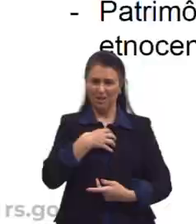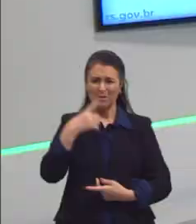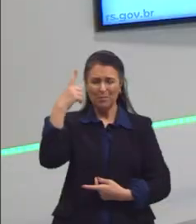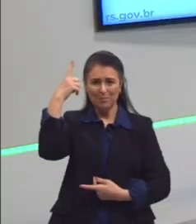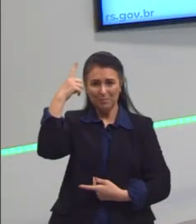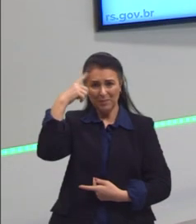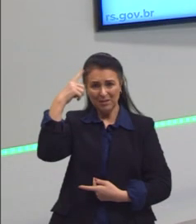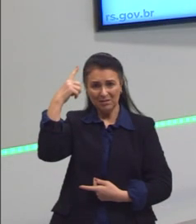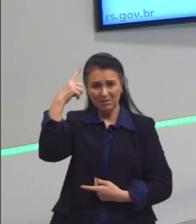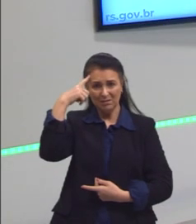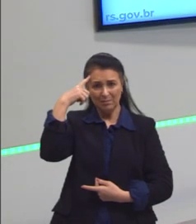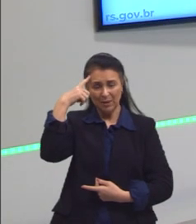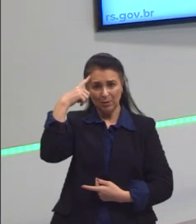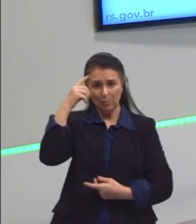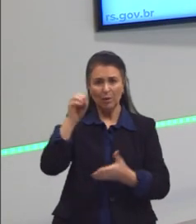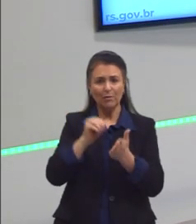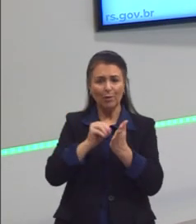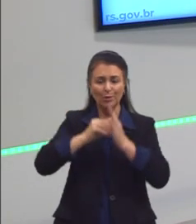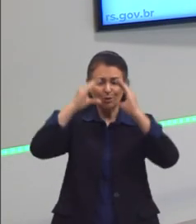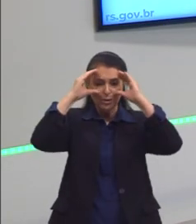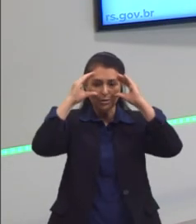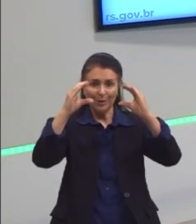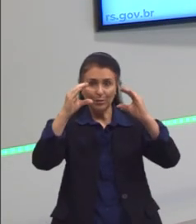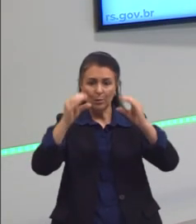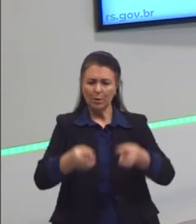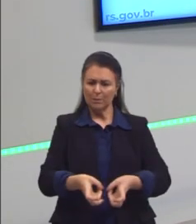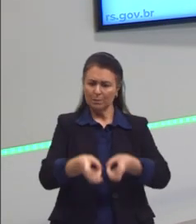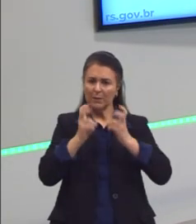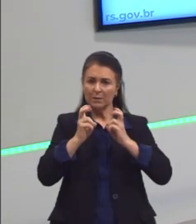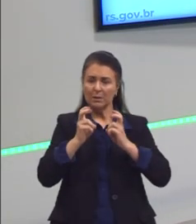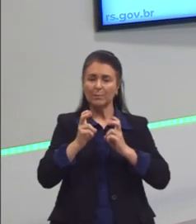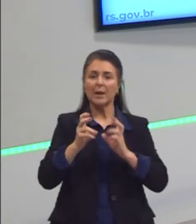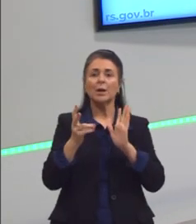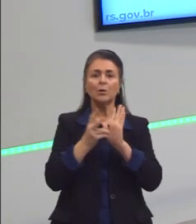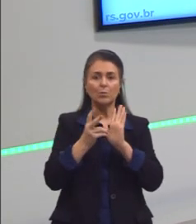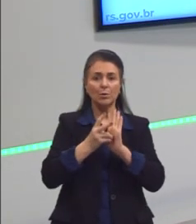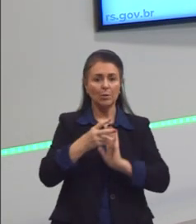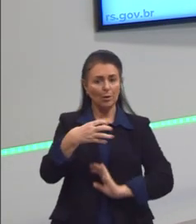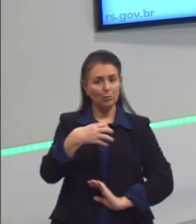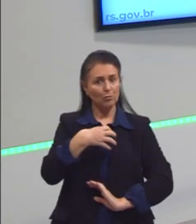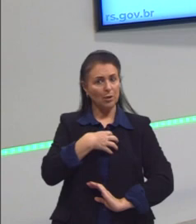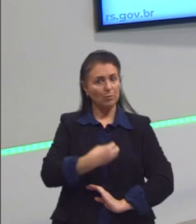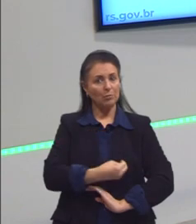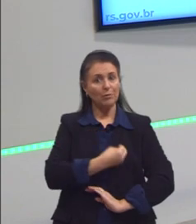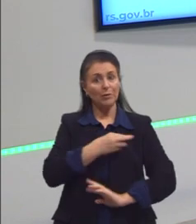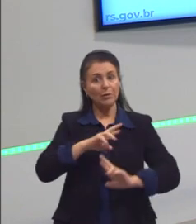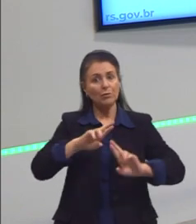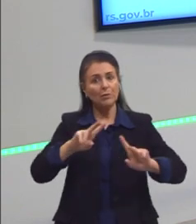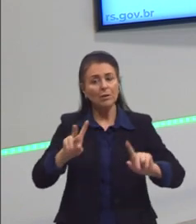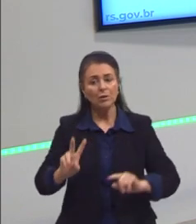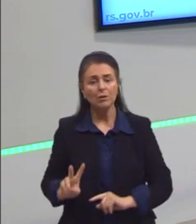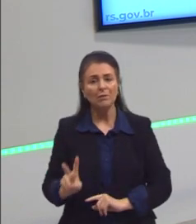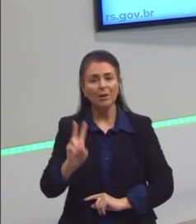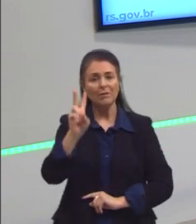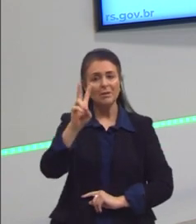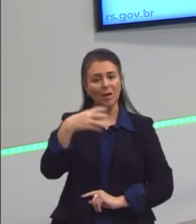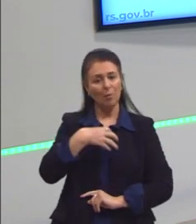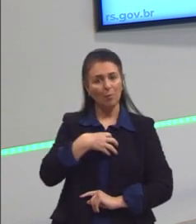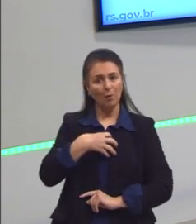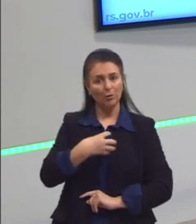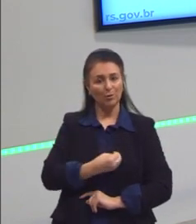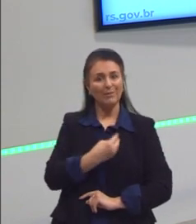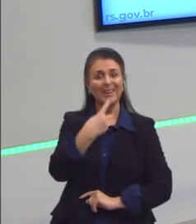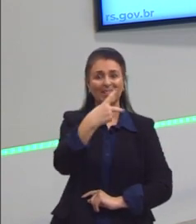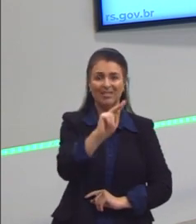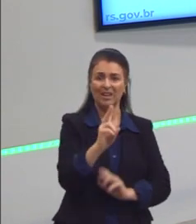e até perceber que os indígenas, então, eles têm um outro modo de vida e valorizar esse modo de vida. Os